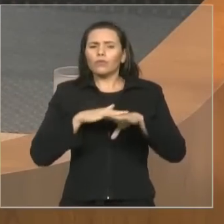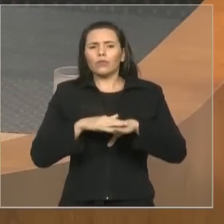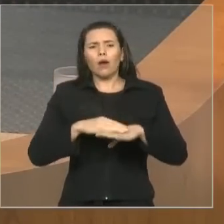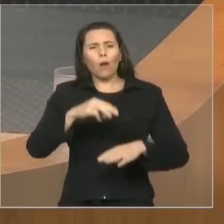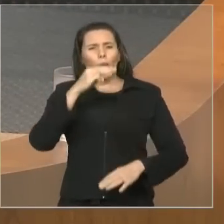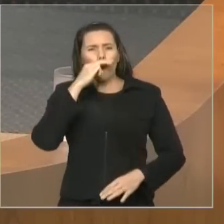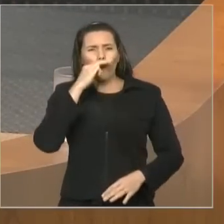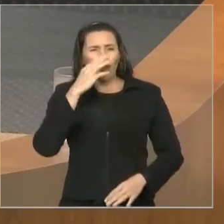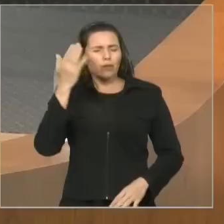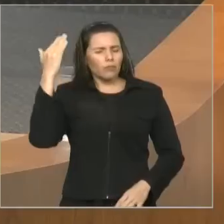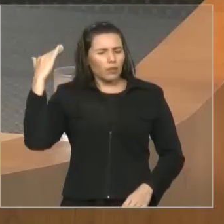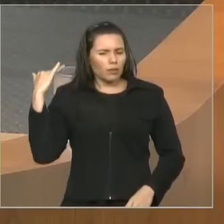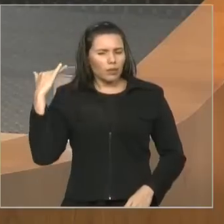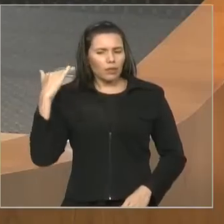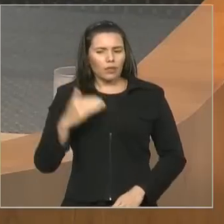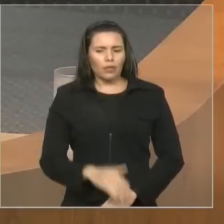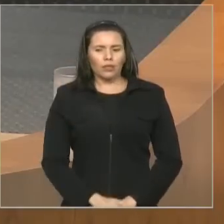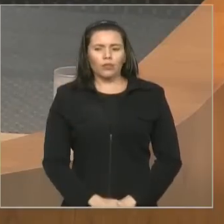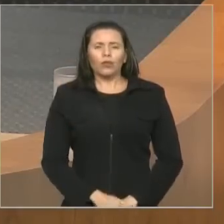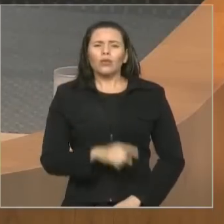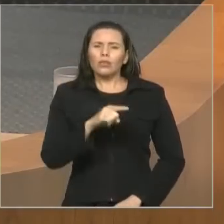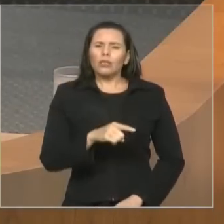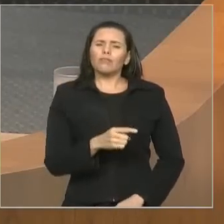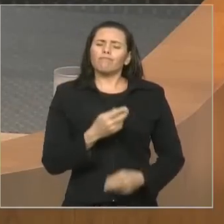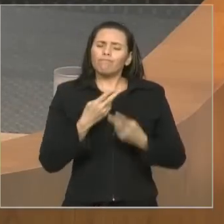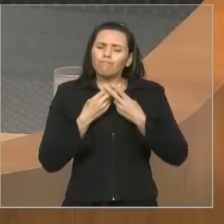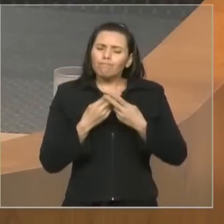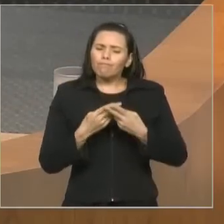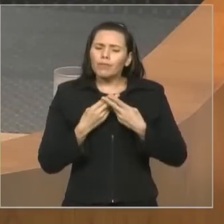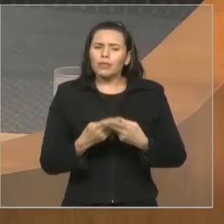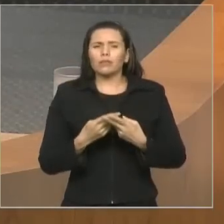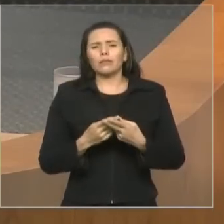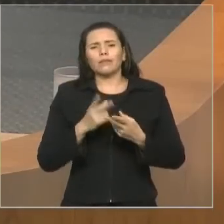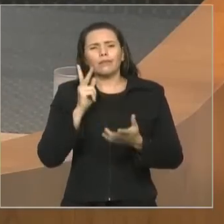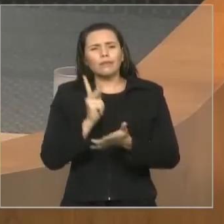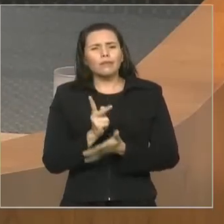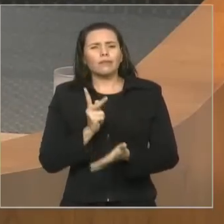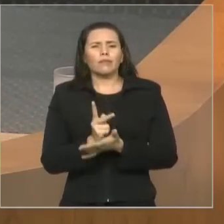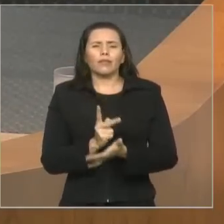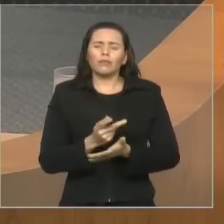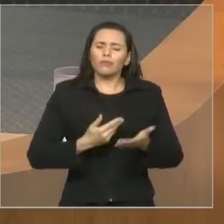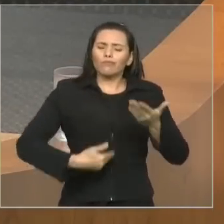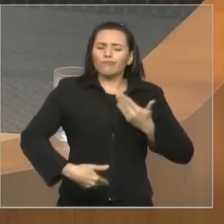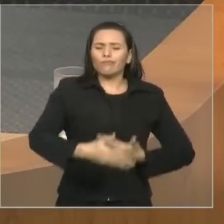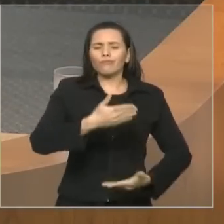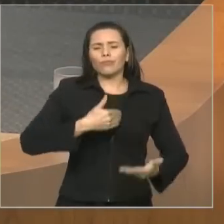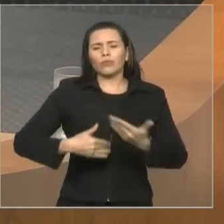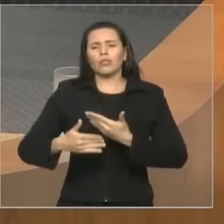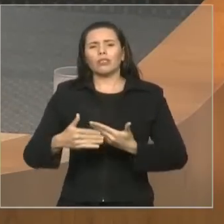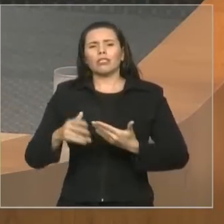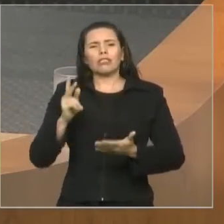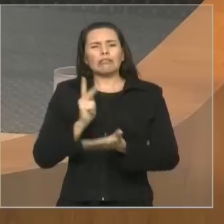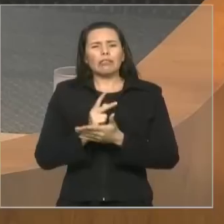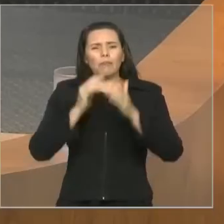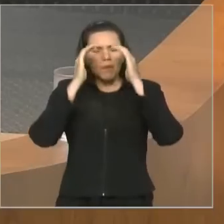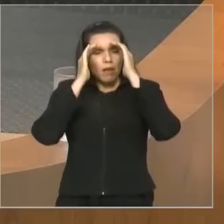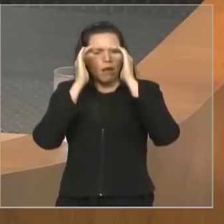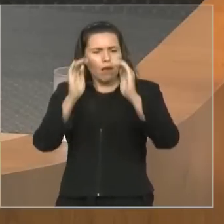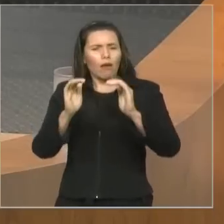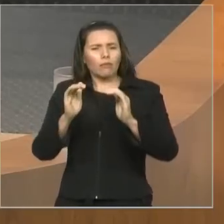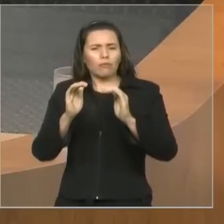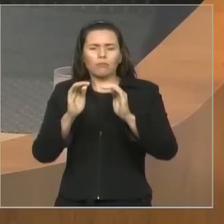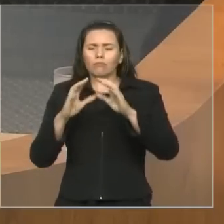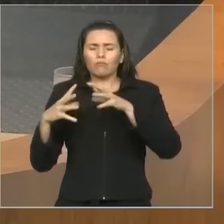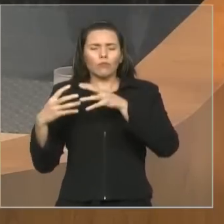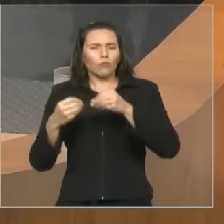da sua prudência, da sua tolerância e, sobretudo, da sua capacidade de tornar todos iguais. Quero também